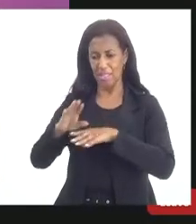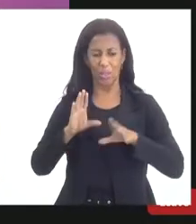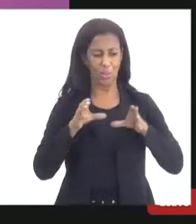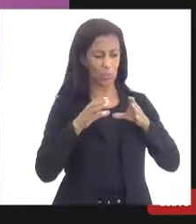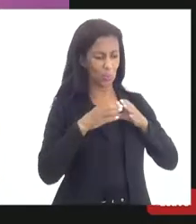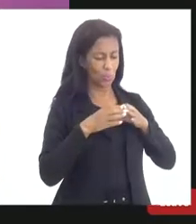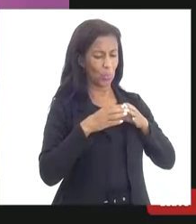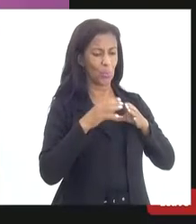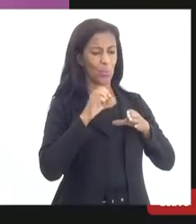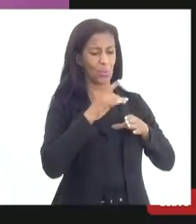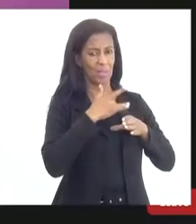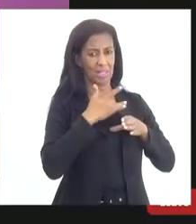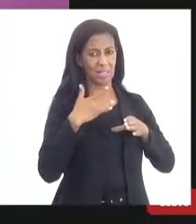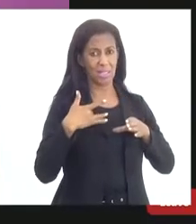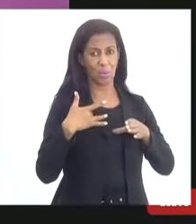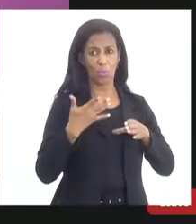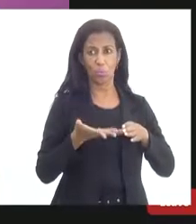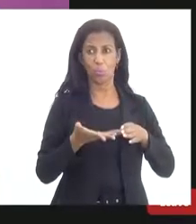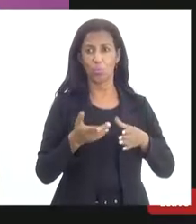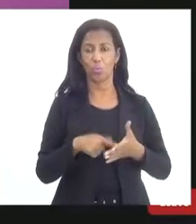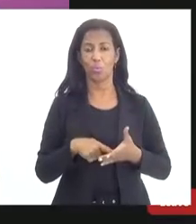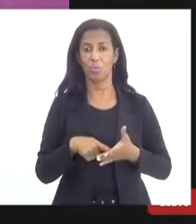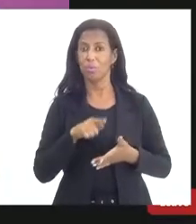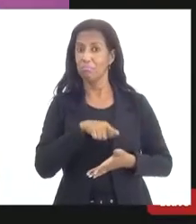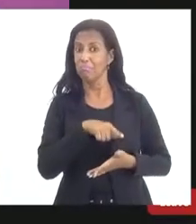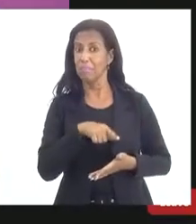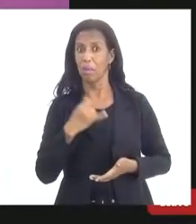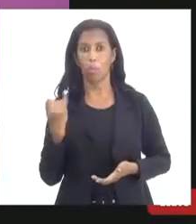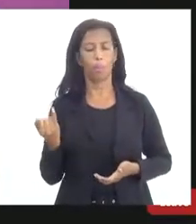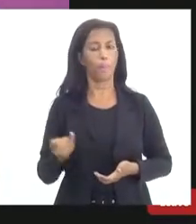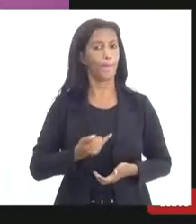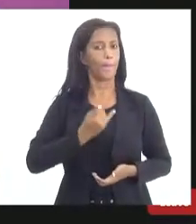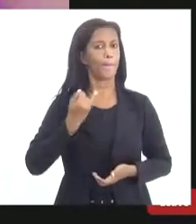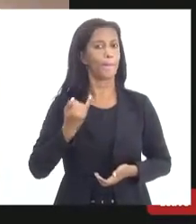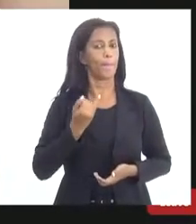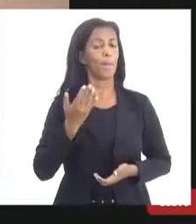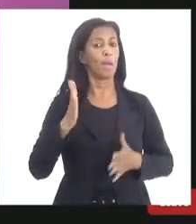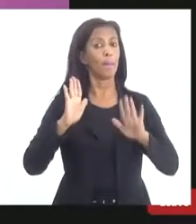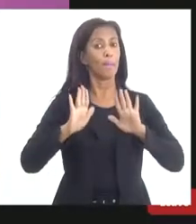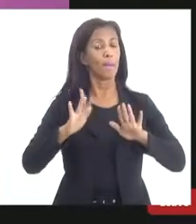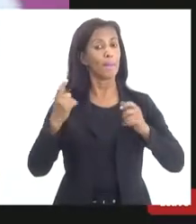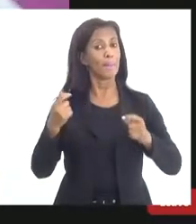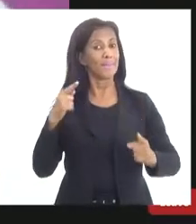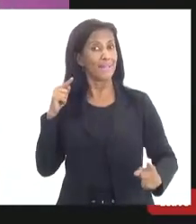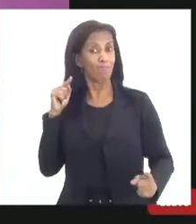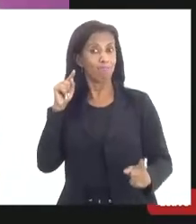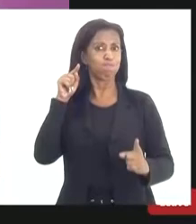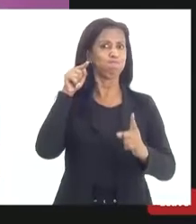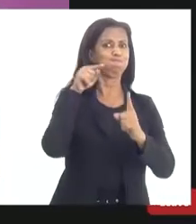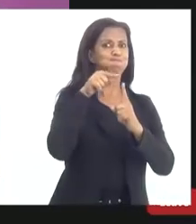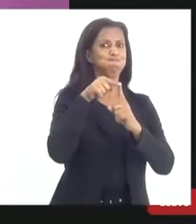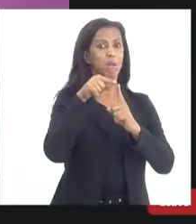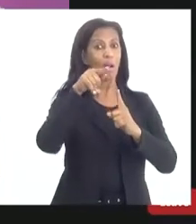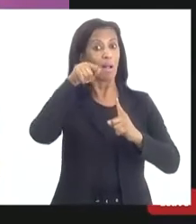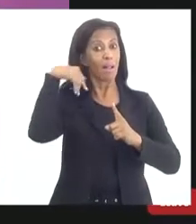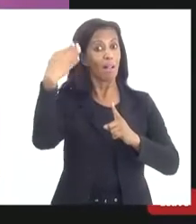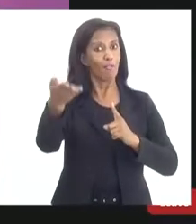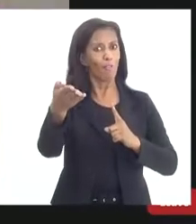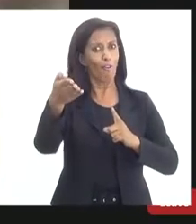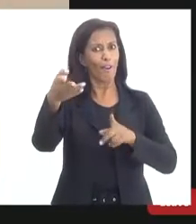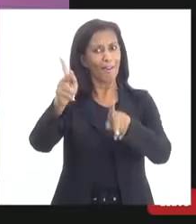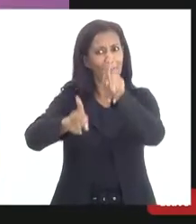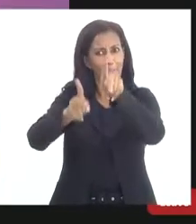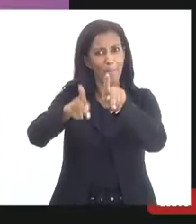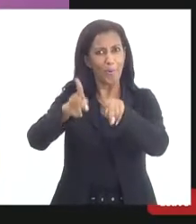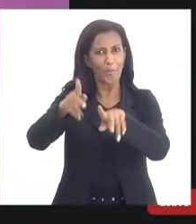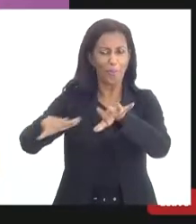caixinha da saúde que são fundamentais são importantes mas a gente tem que atingir o povão porque como